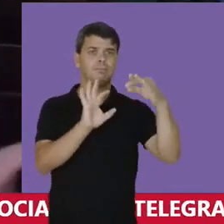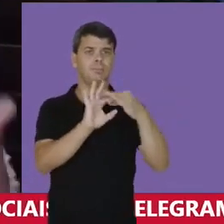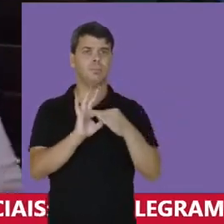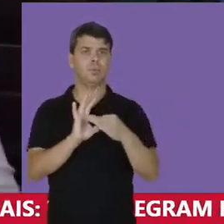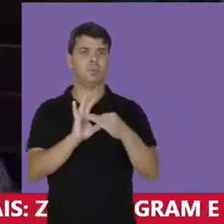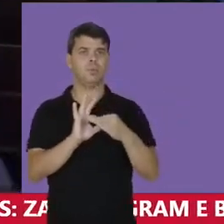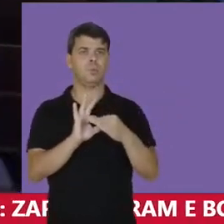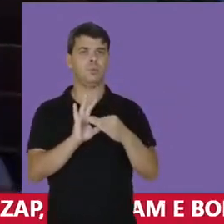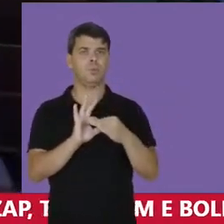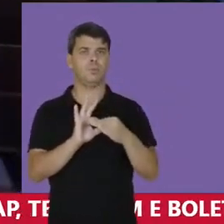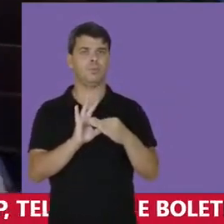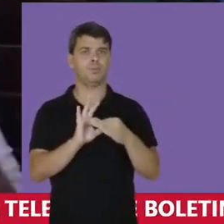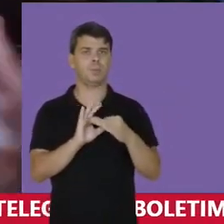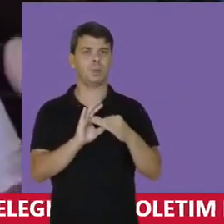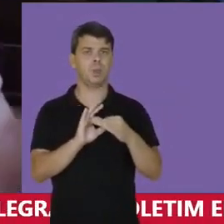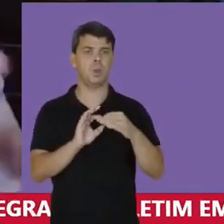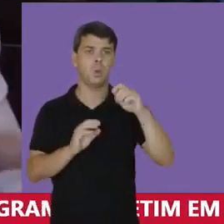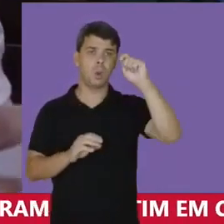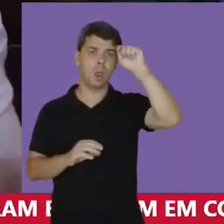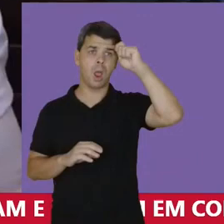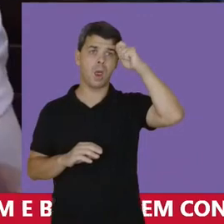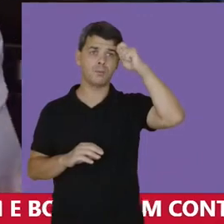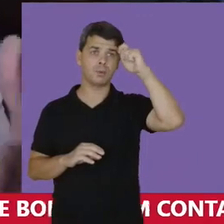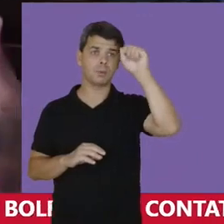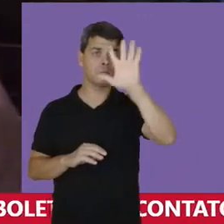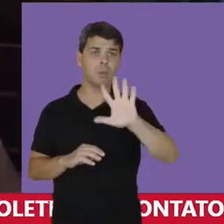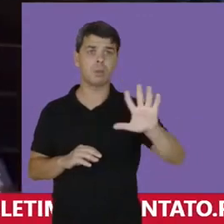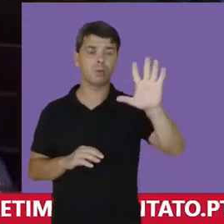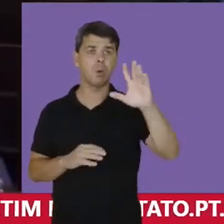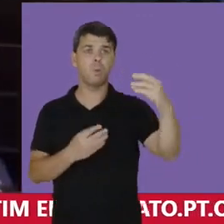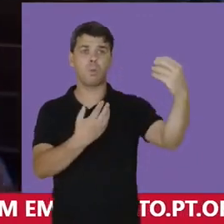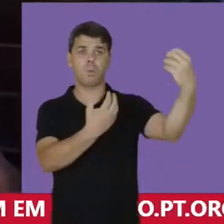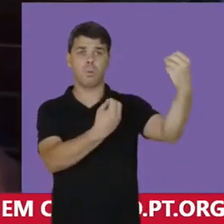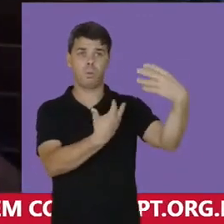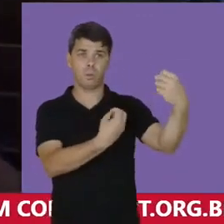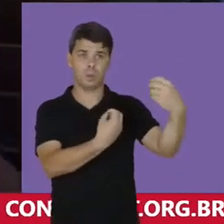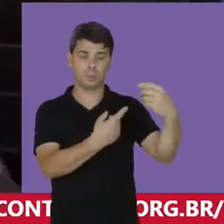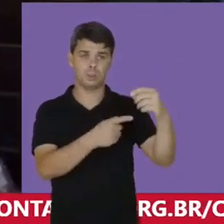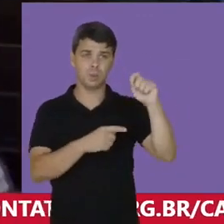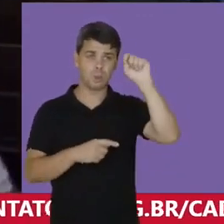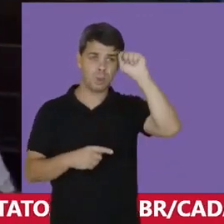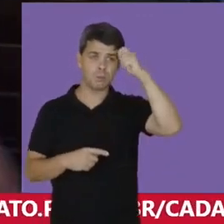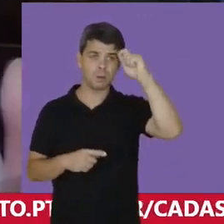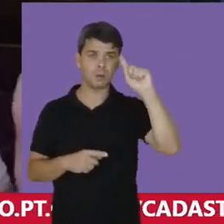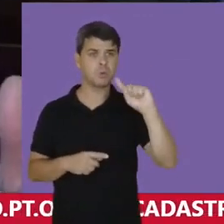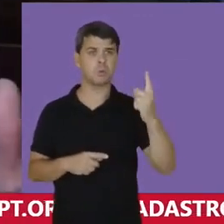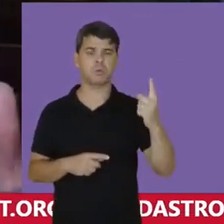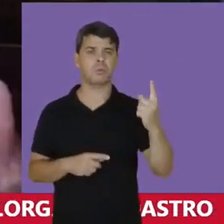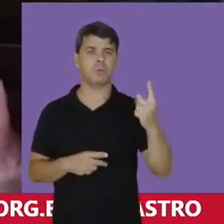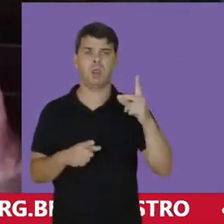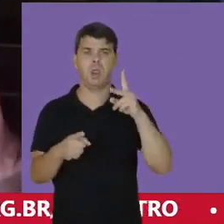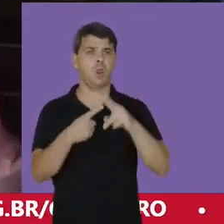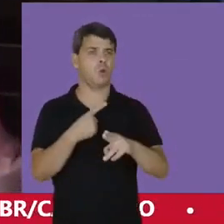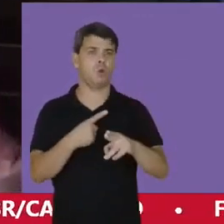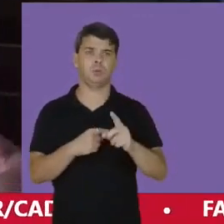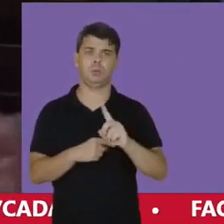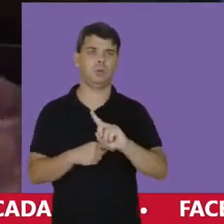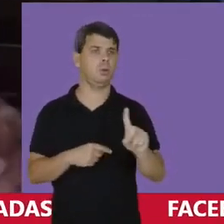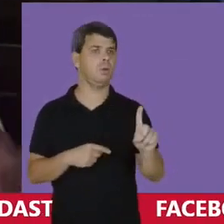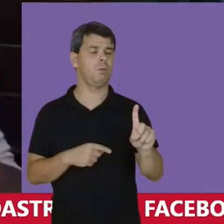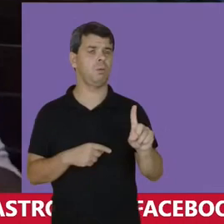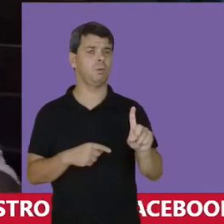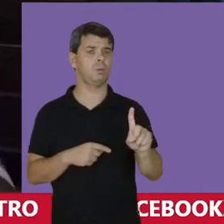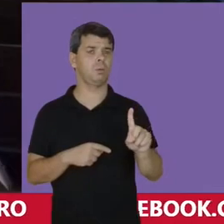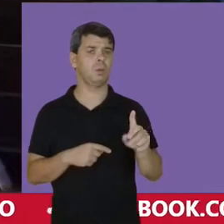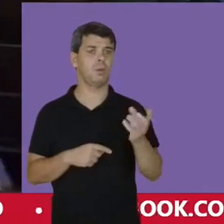forte Com a África Ou com Alguns ensinamentos Africanos A gente não quer O corte Desses